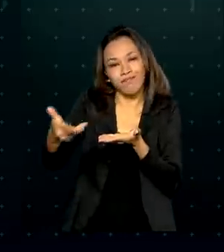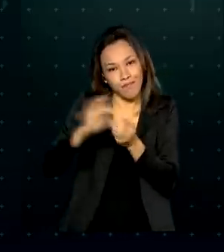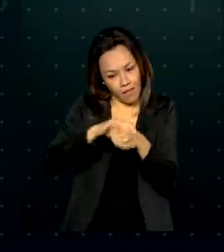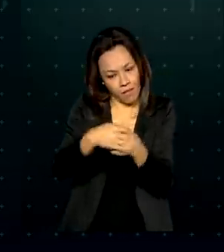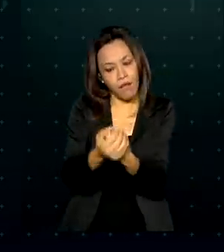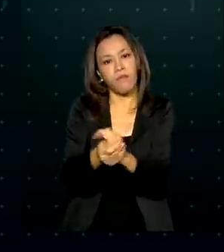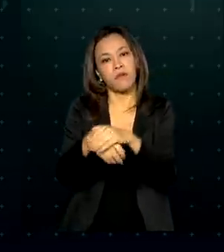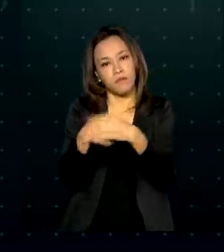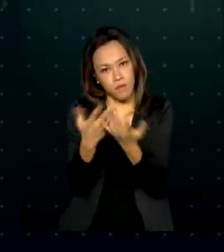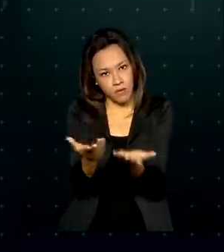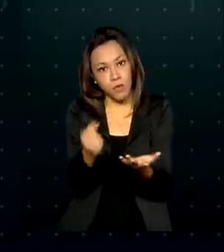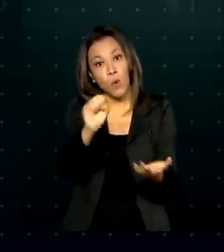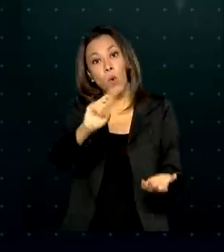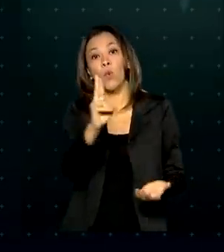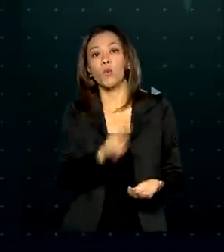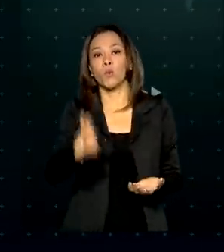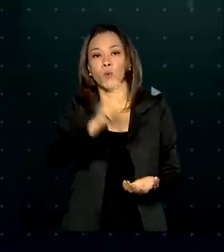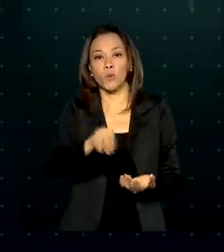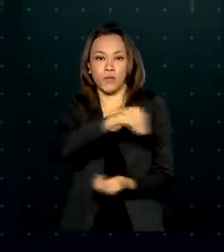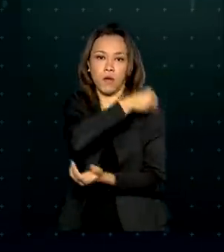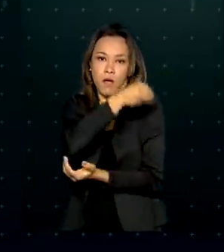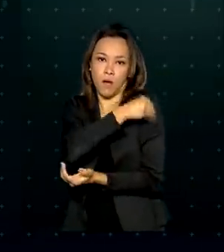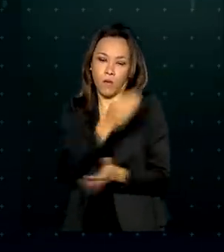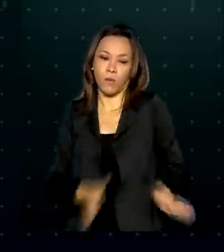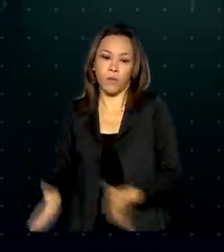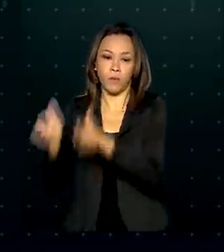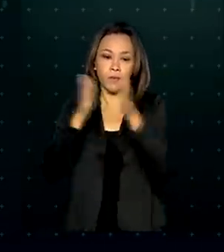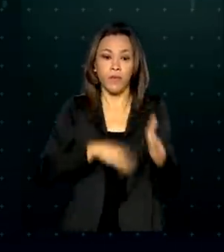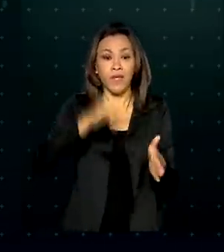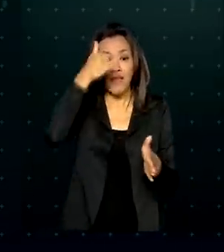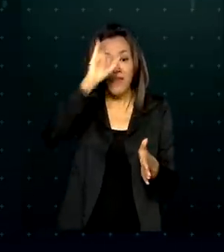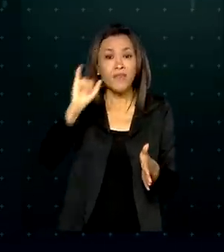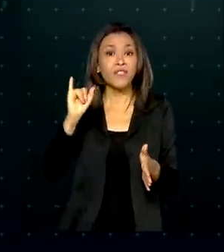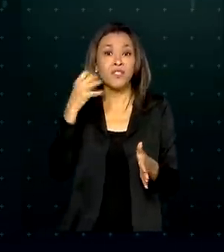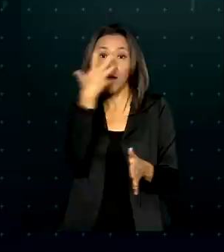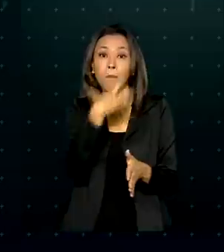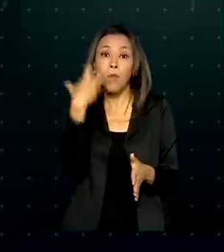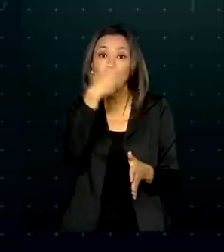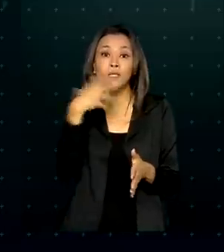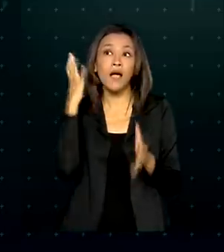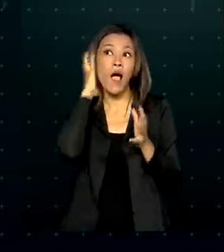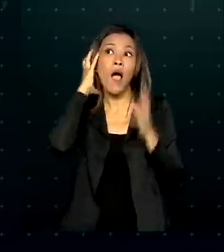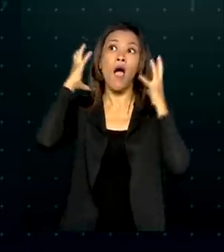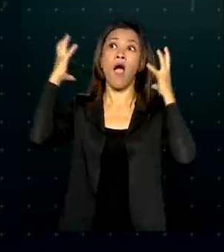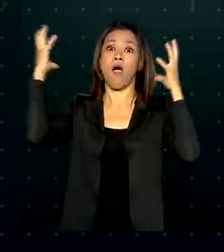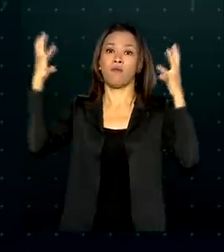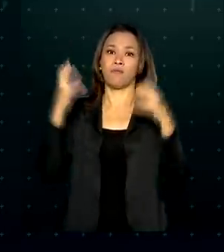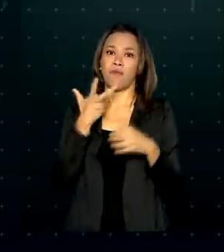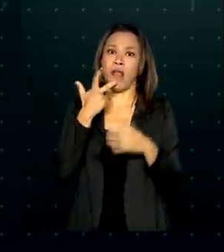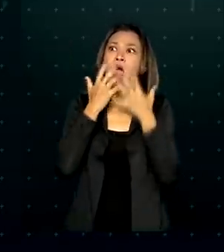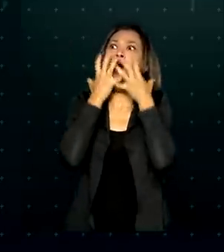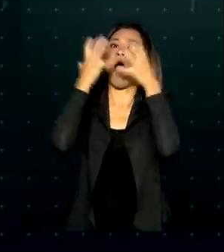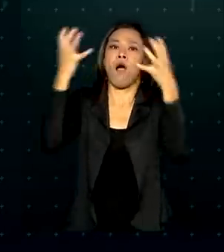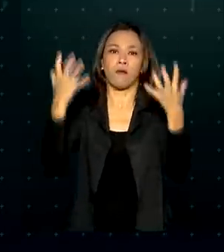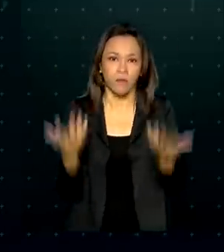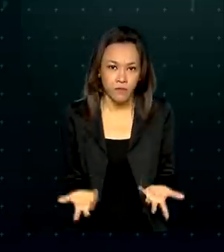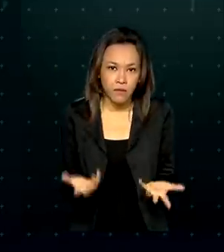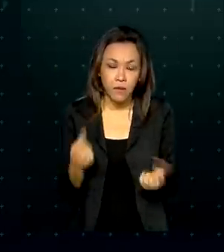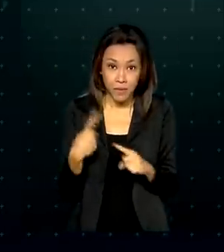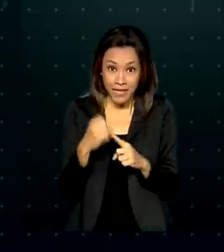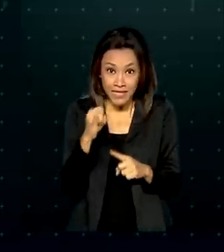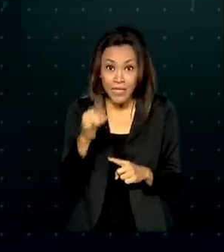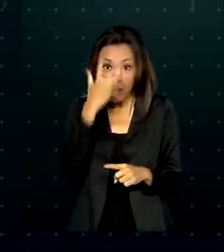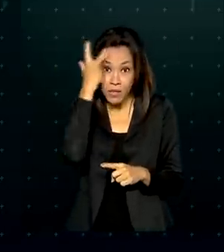lave as mãos ou use álcool. Evite música alta, para que as pessoas não tenham que falar alto, porque se alguém